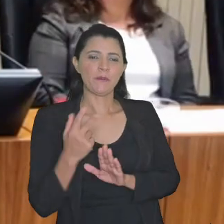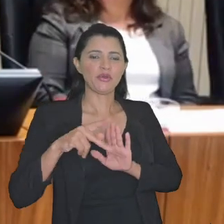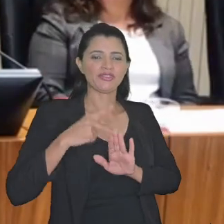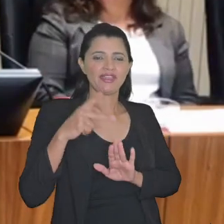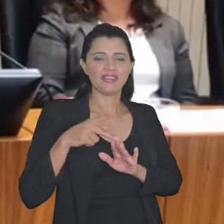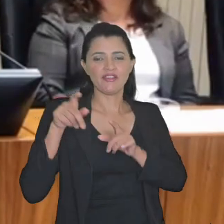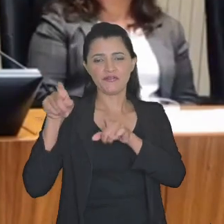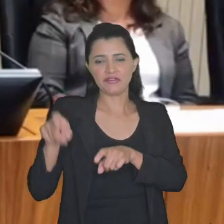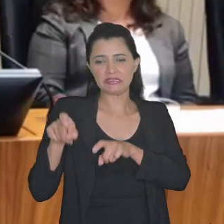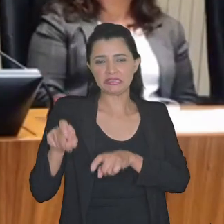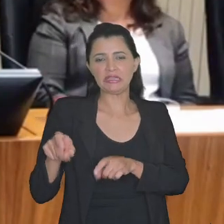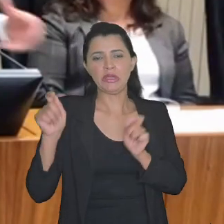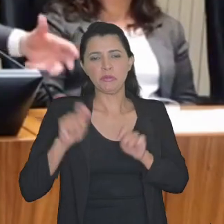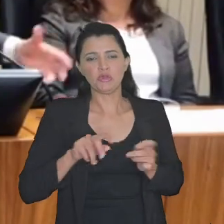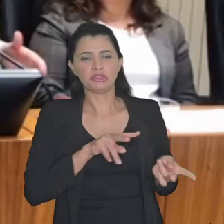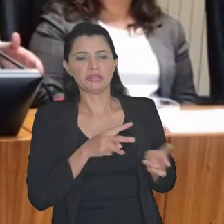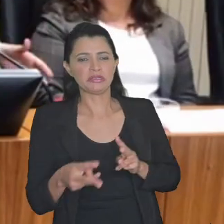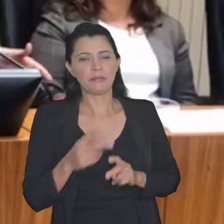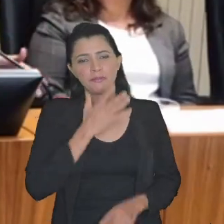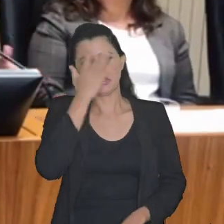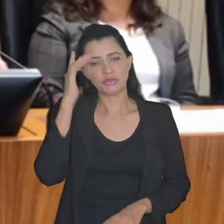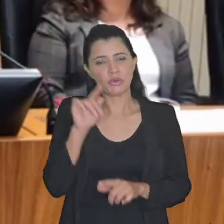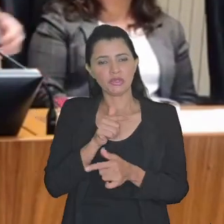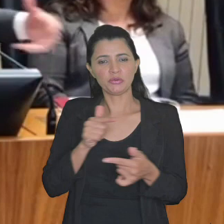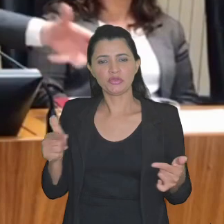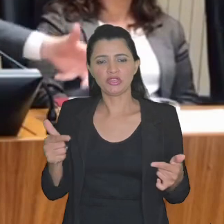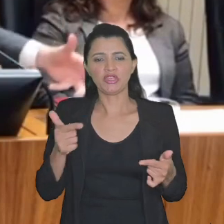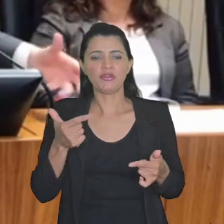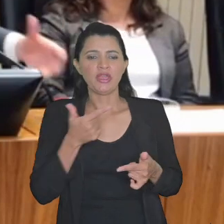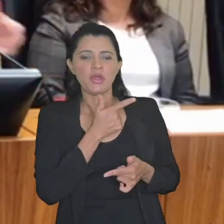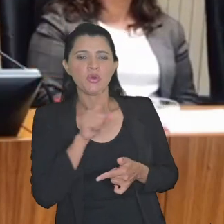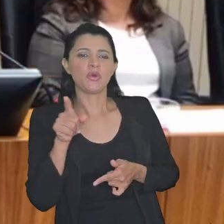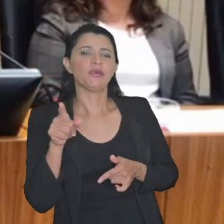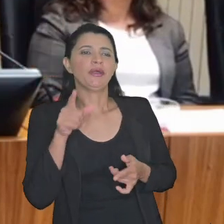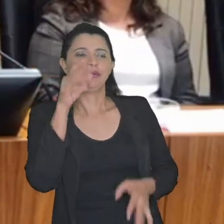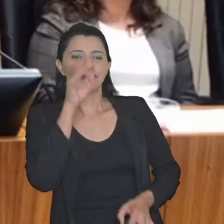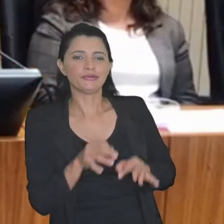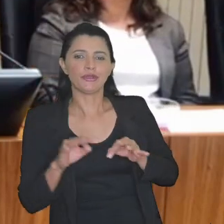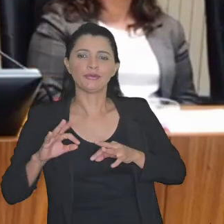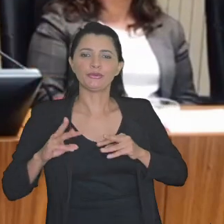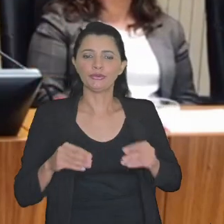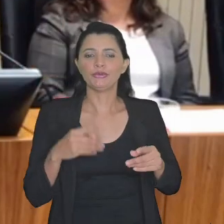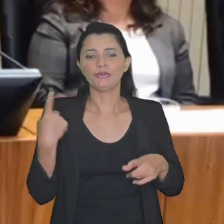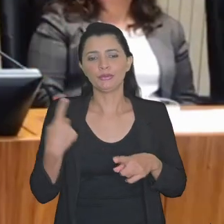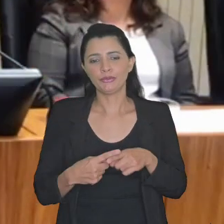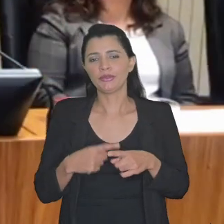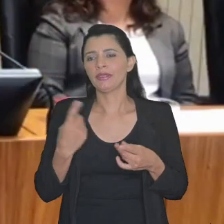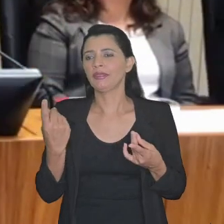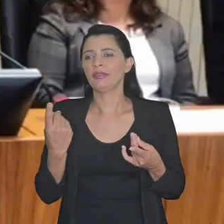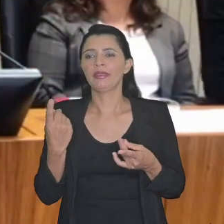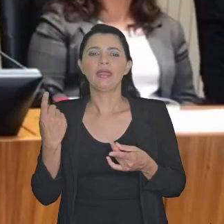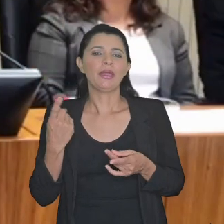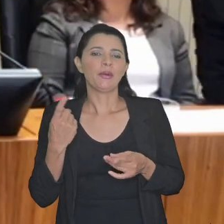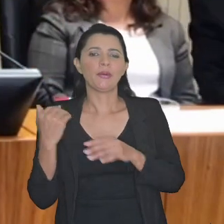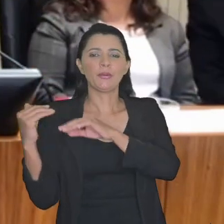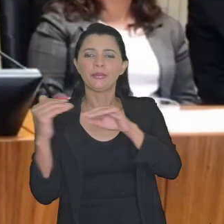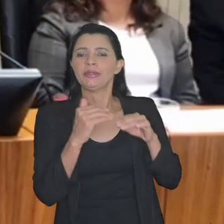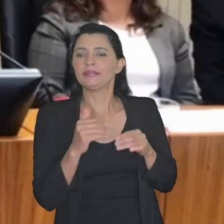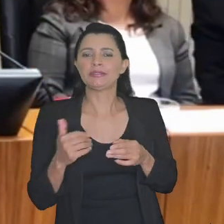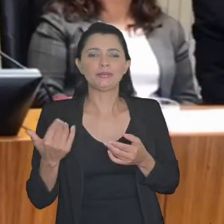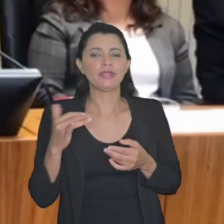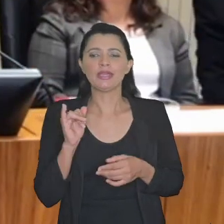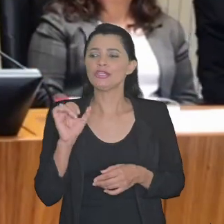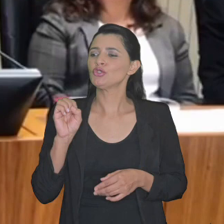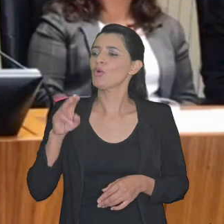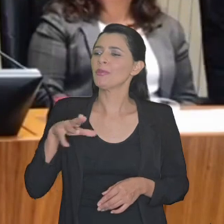que aí veio uma portaria da fazenda que podia transacionar quem não tivesse discutindo juízes aí judicializaram tudo porque o pessoal na busca da